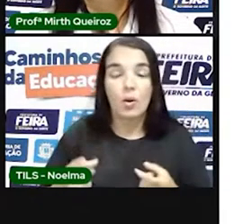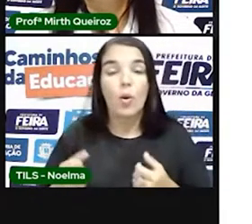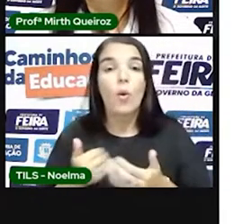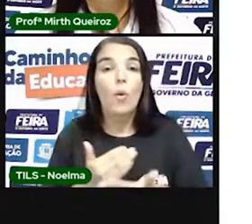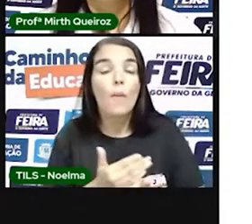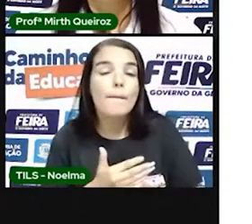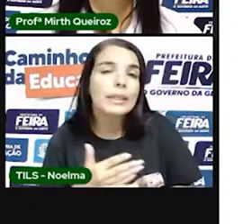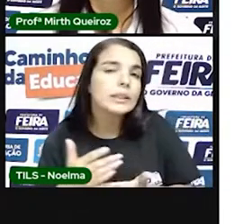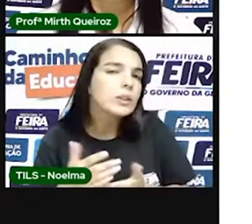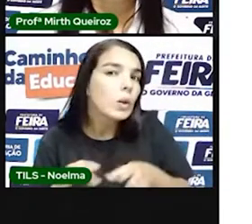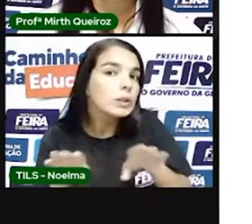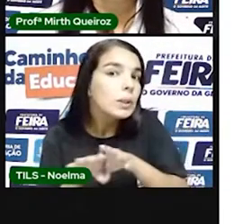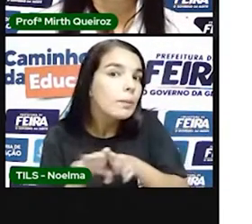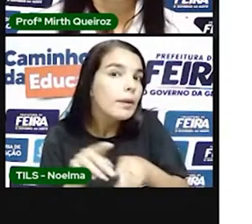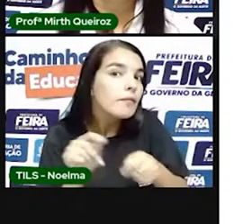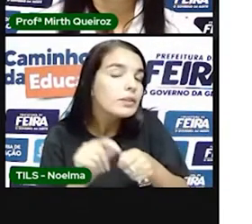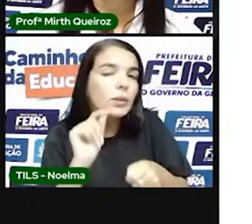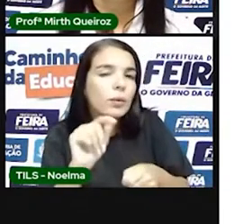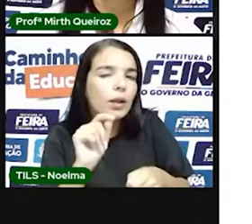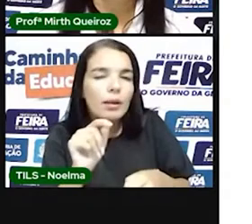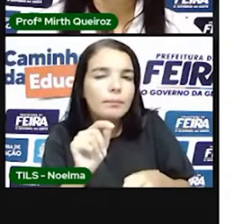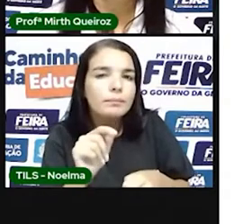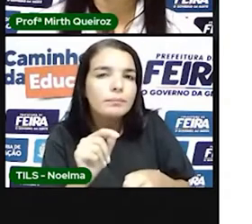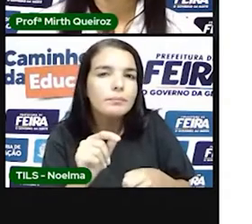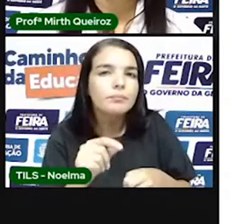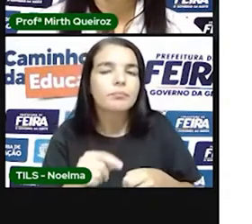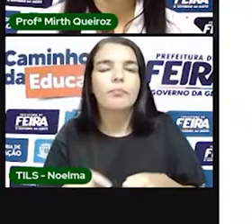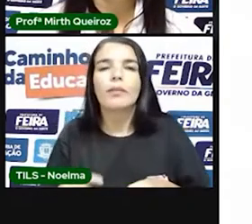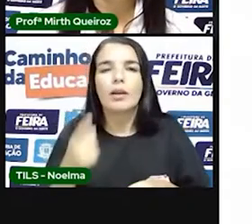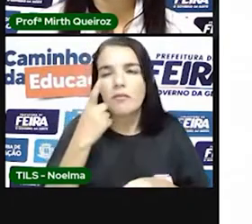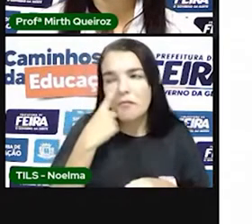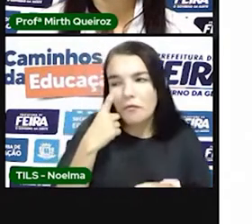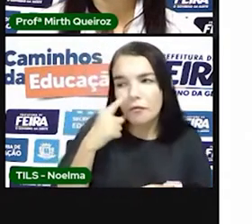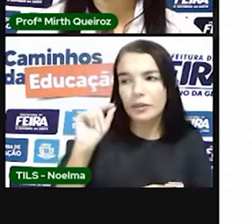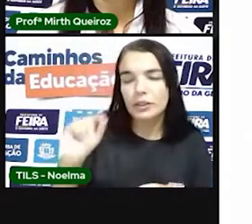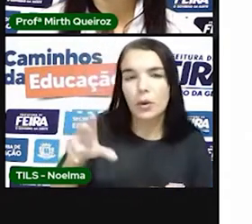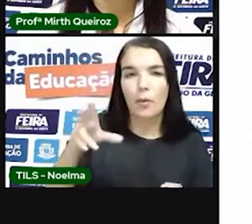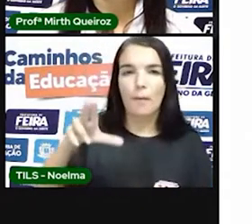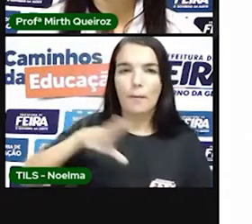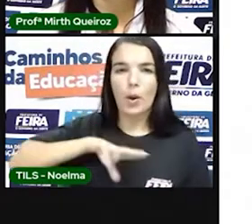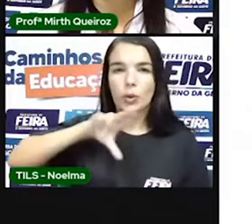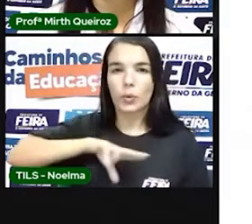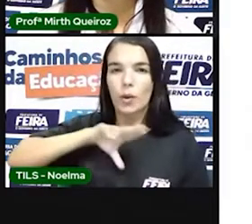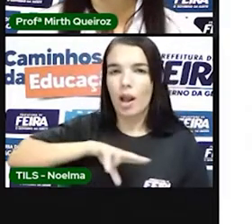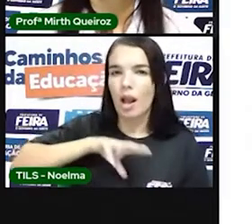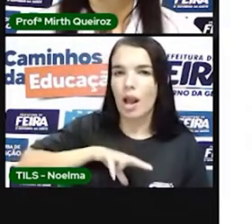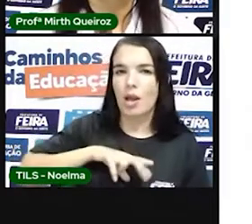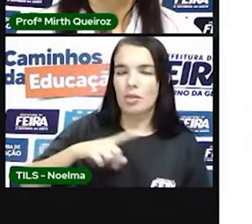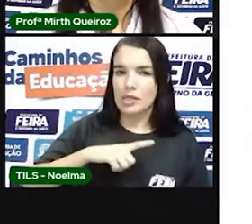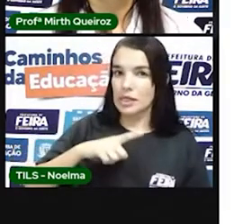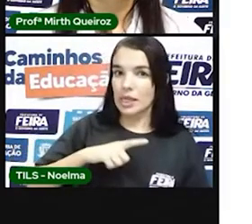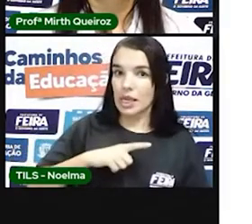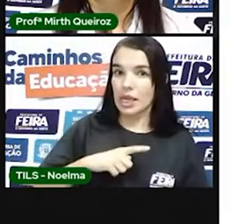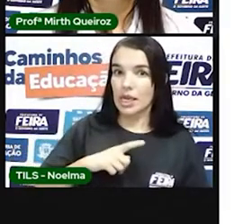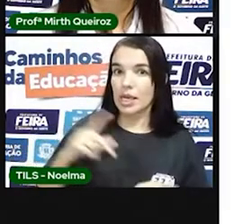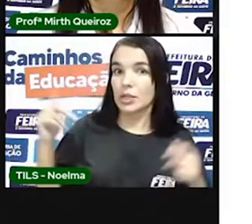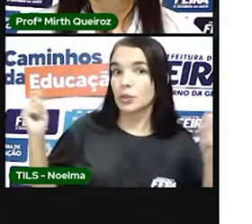por influência dos portugueses, vendo como os portugueses estavam tendo sucesso